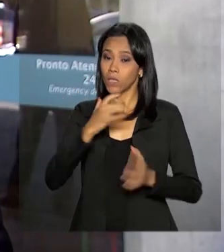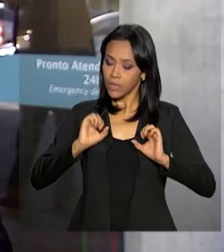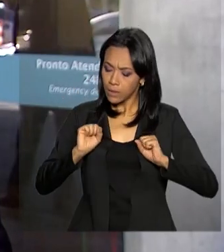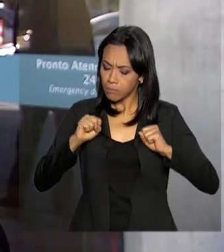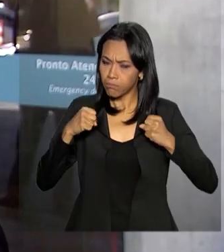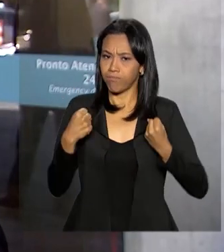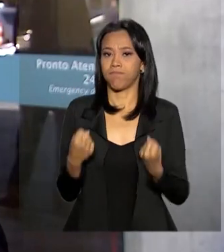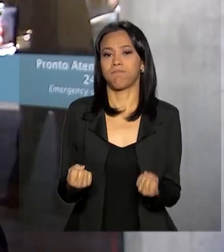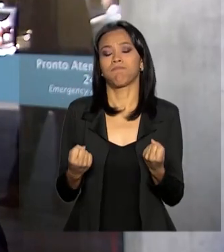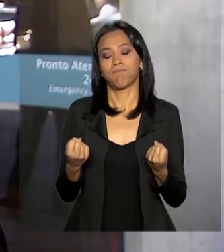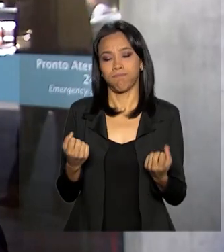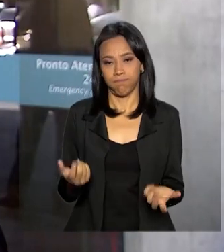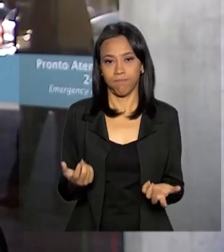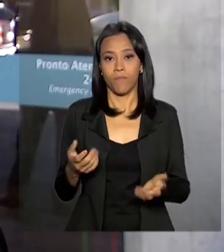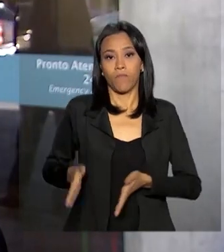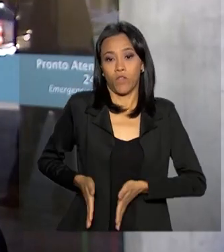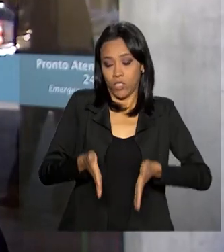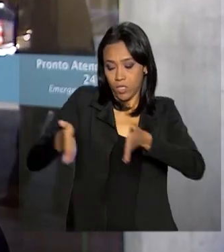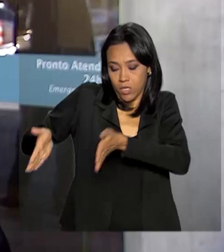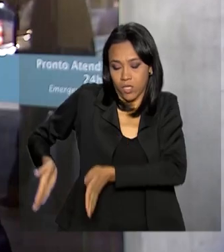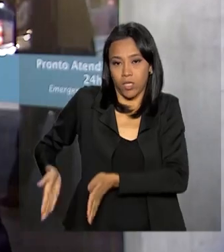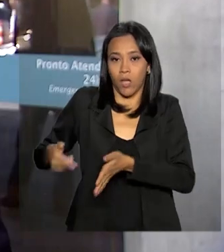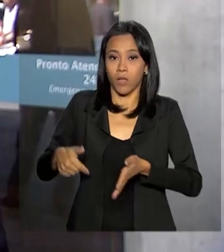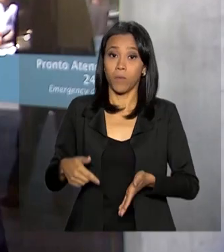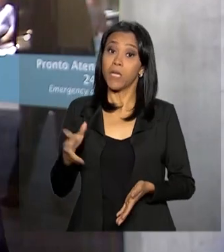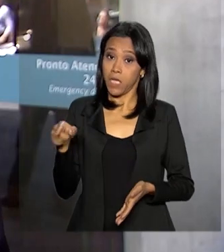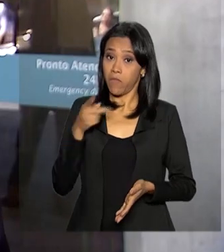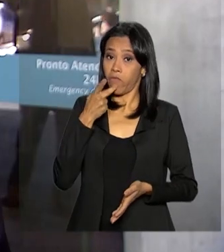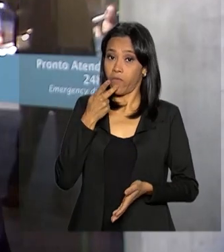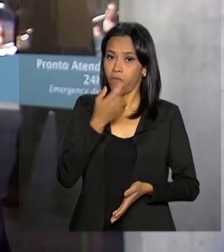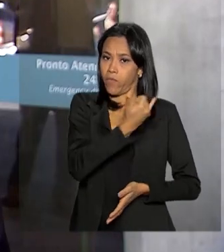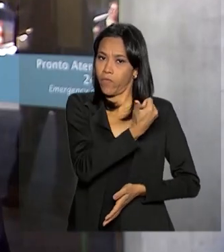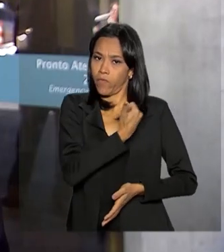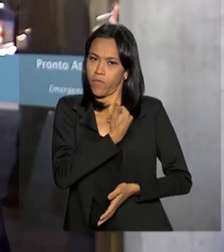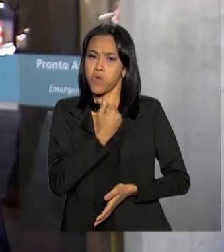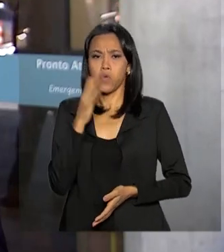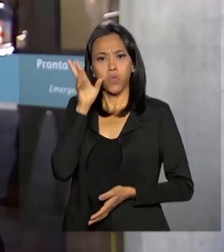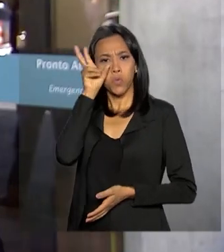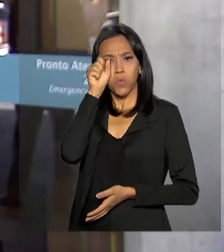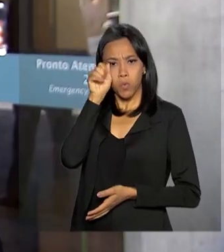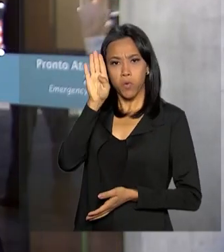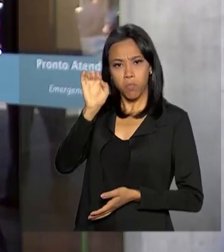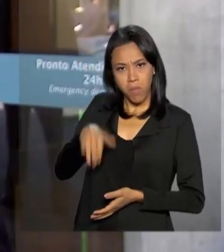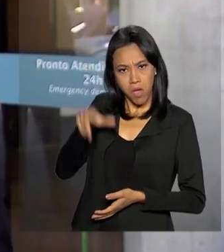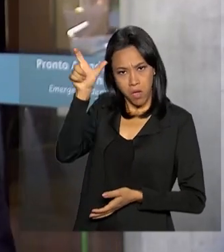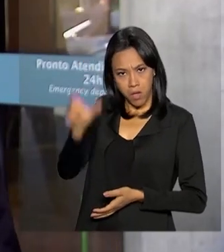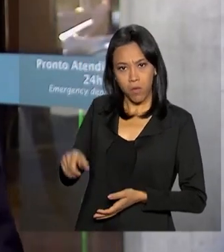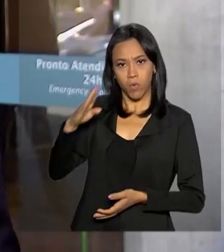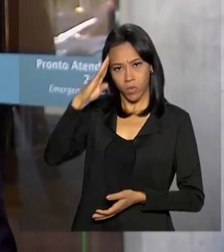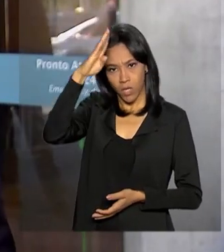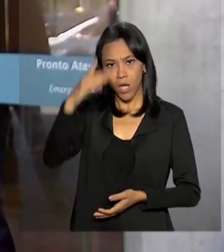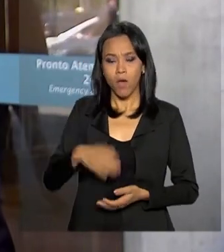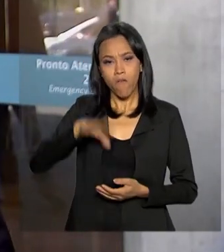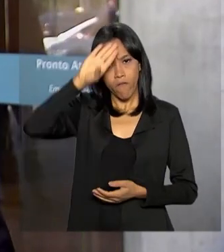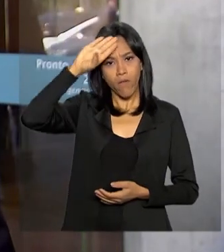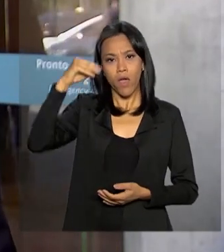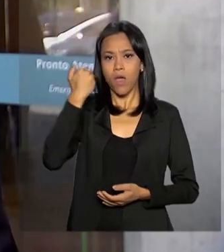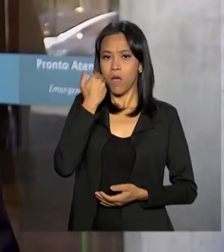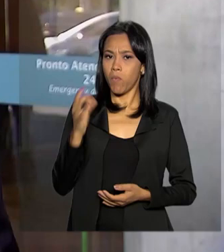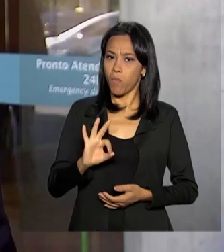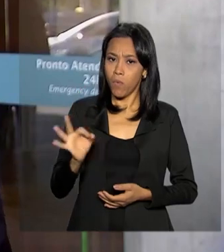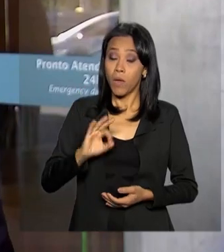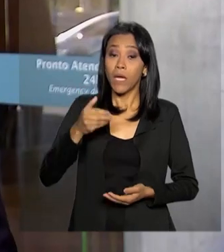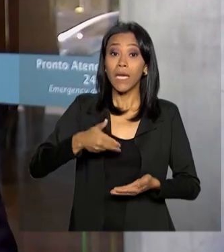Recebemos a informação agora há pouco de que o paciente dormiu bem, permanece sem febre e ingeriu caldo de